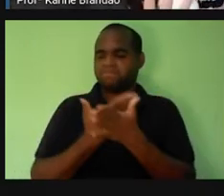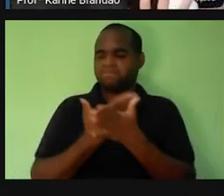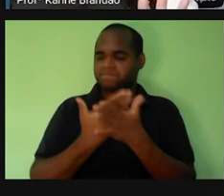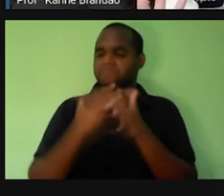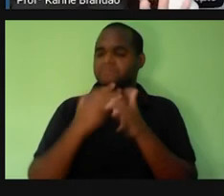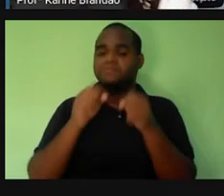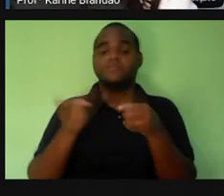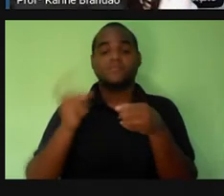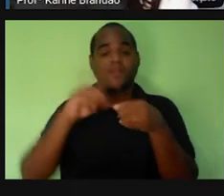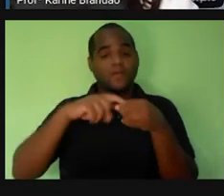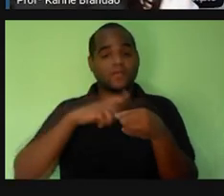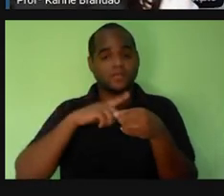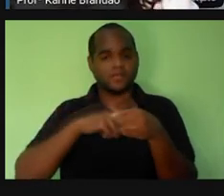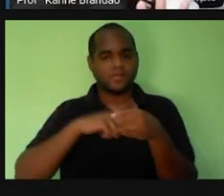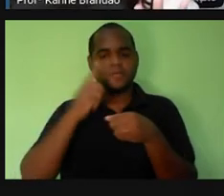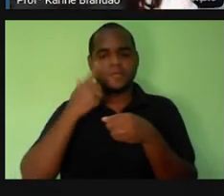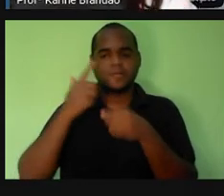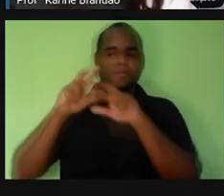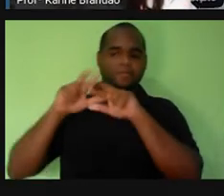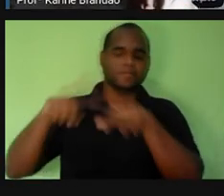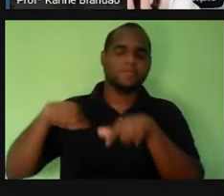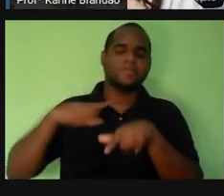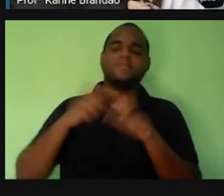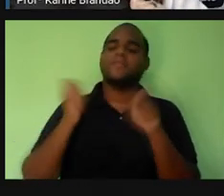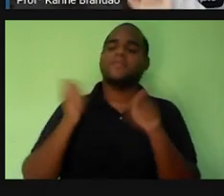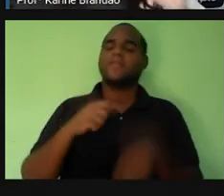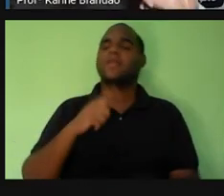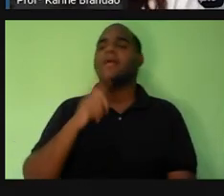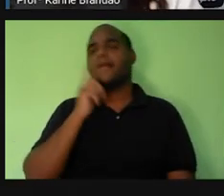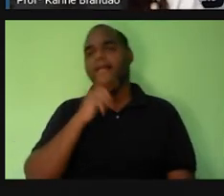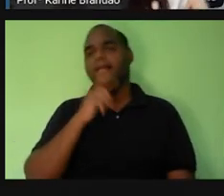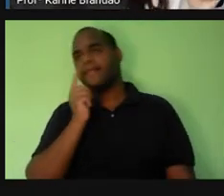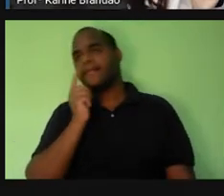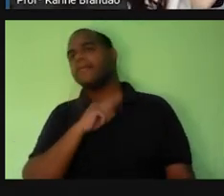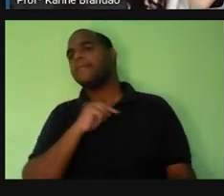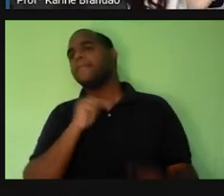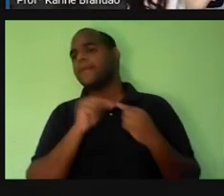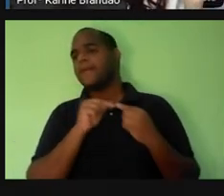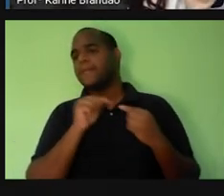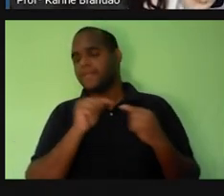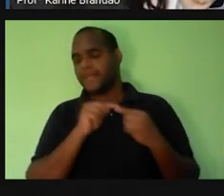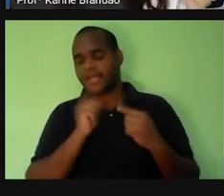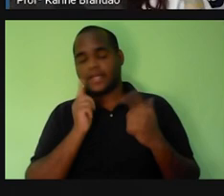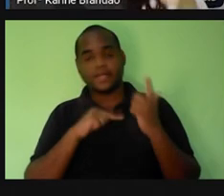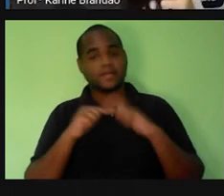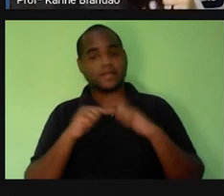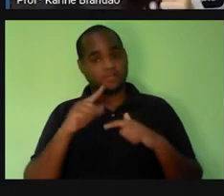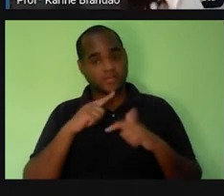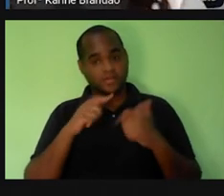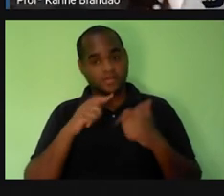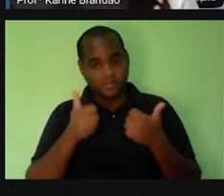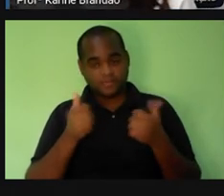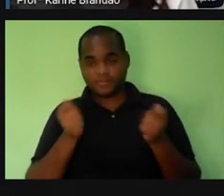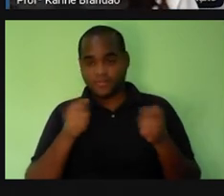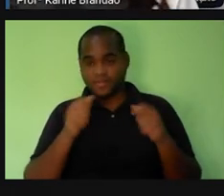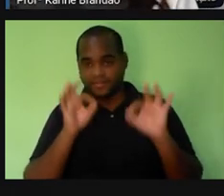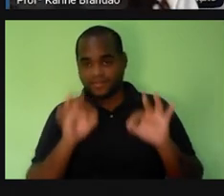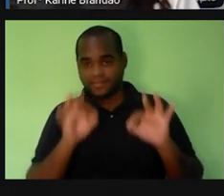voltar e olhar para o todo a gente dizer ah, é assim que funciona ah, agora eu estou entendendo. Beleza? Tudo certo?